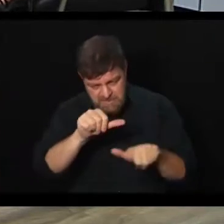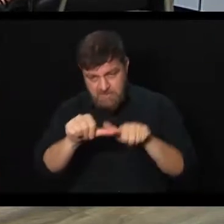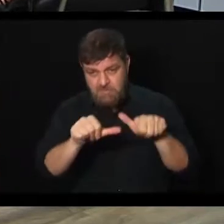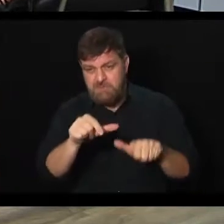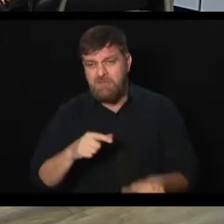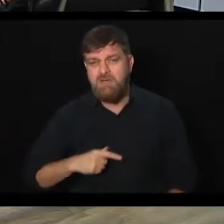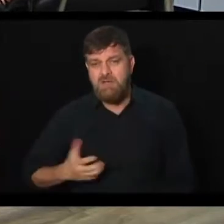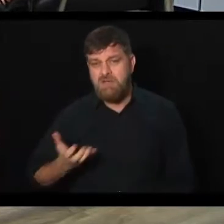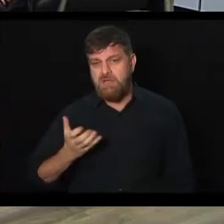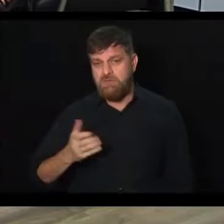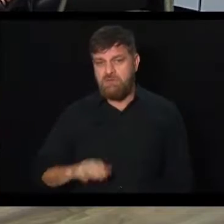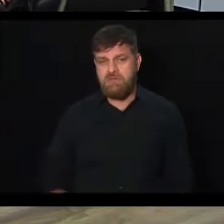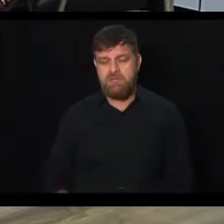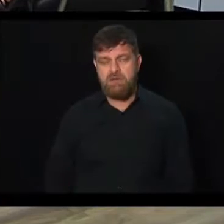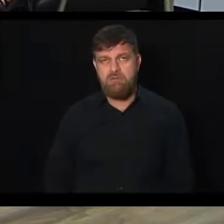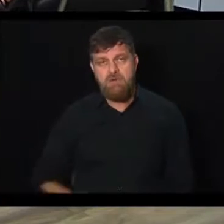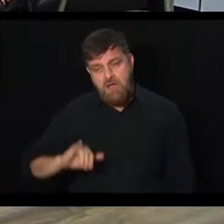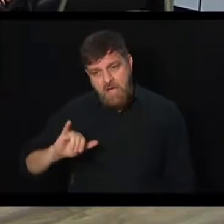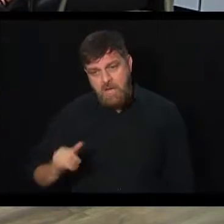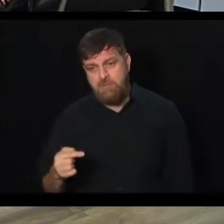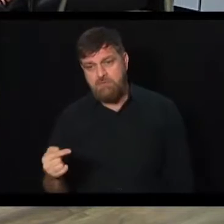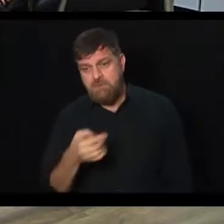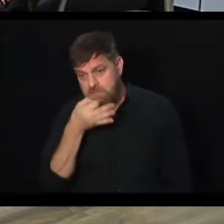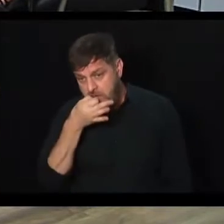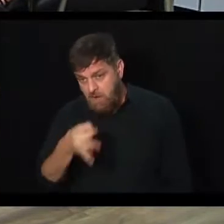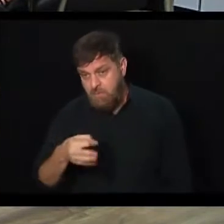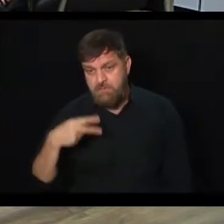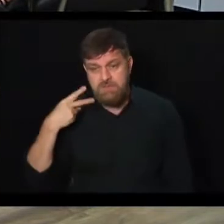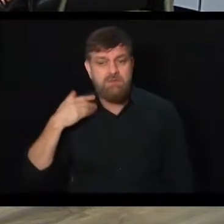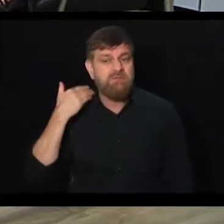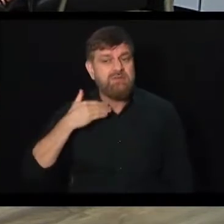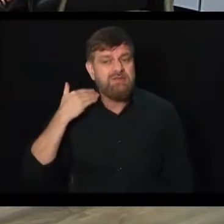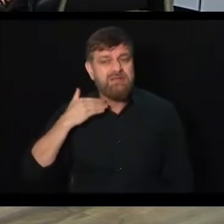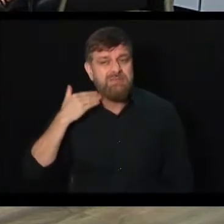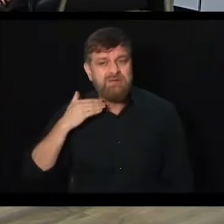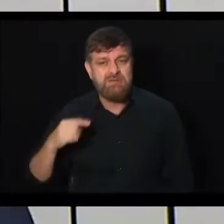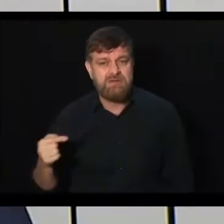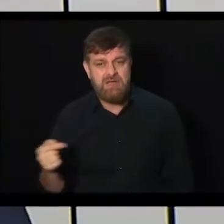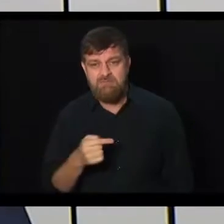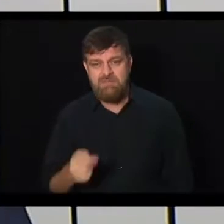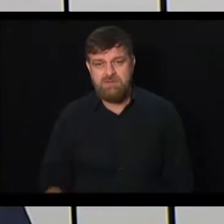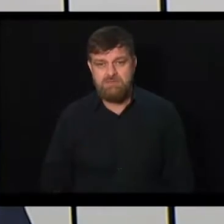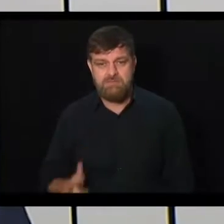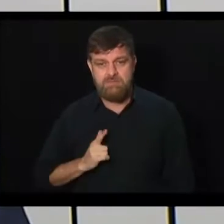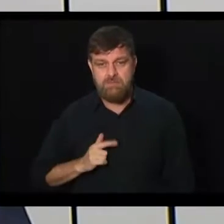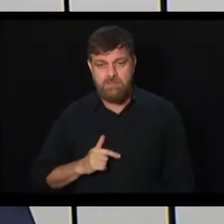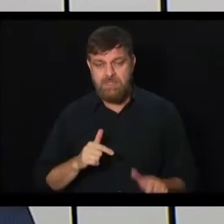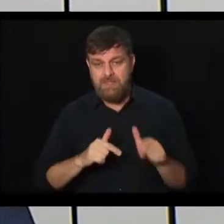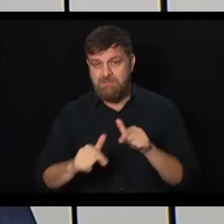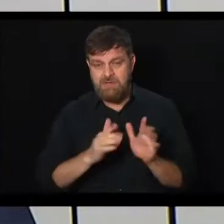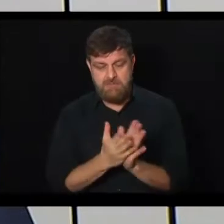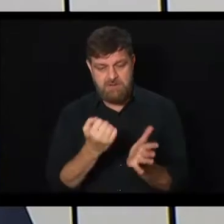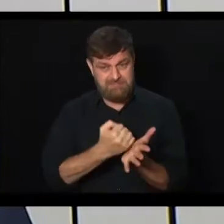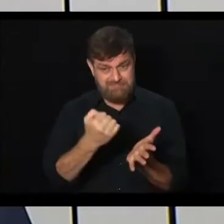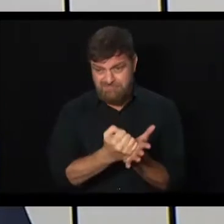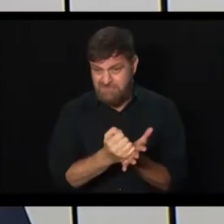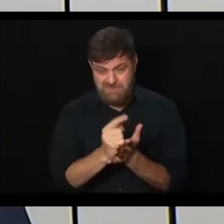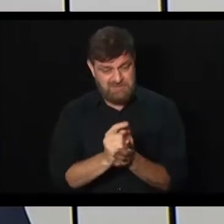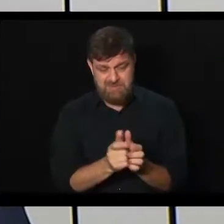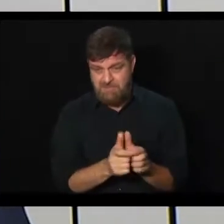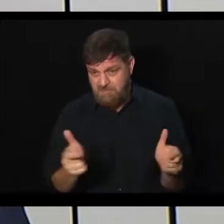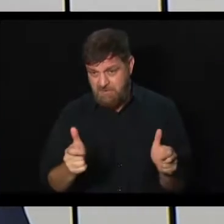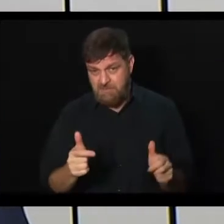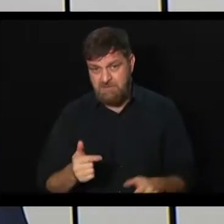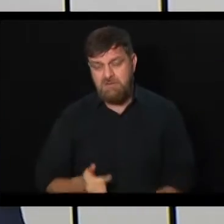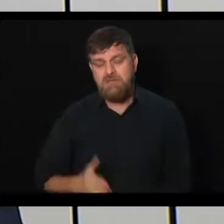pegar um gancho do que estava falando novamente a vereadora Mariana, quando diz que não está havendo retomada de emprego. Claro que em termos de